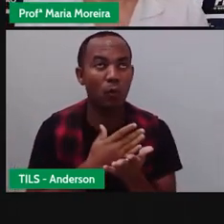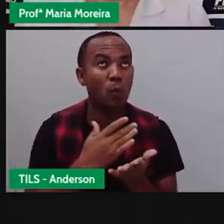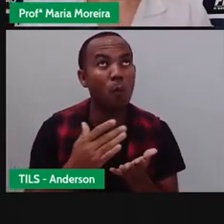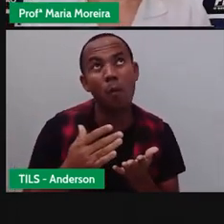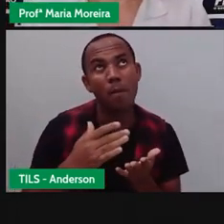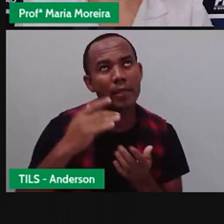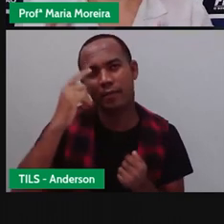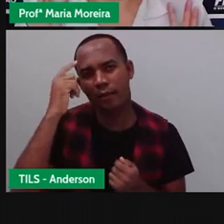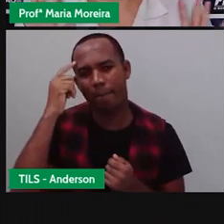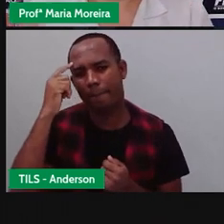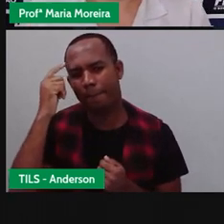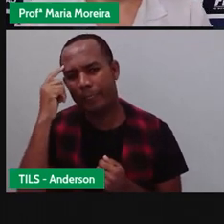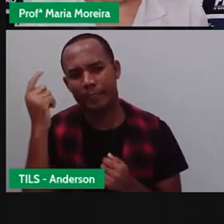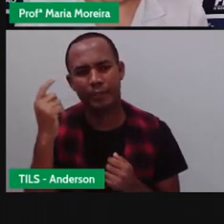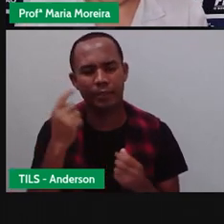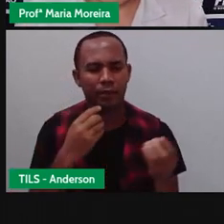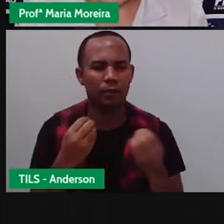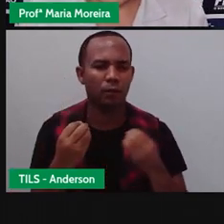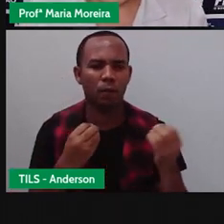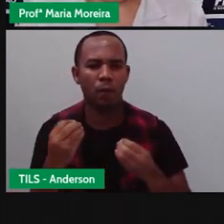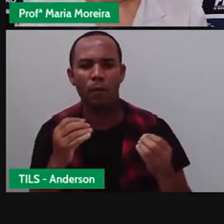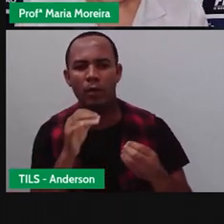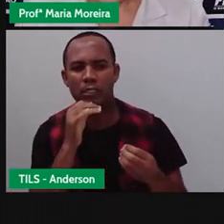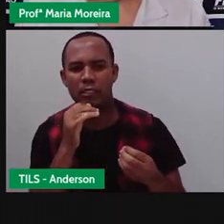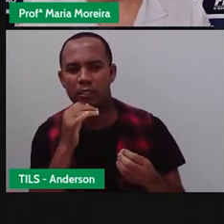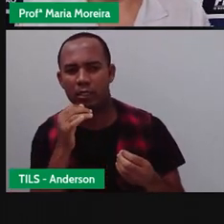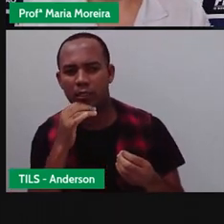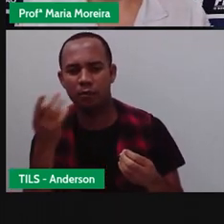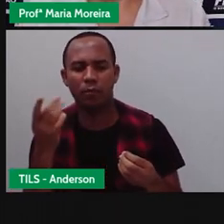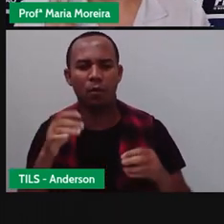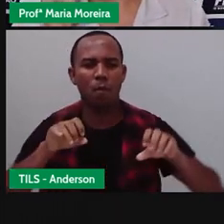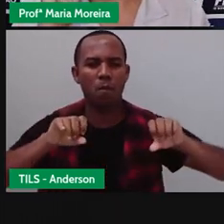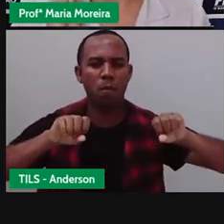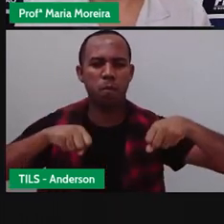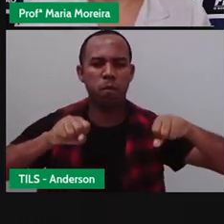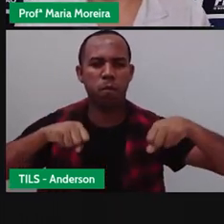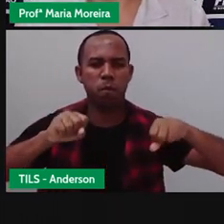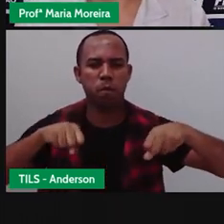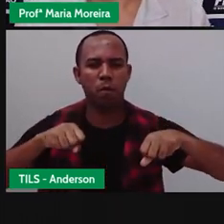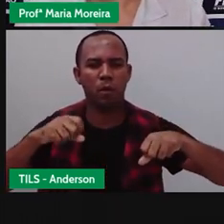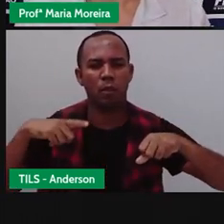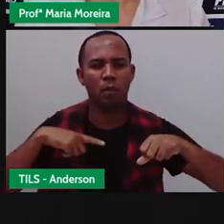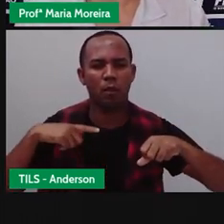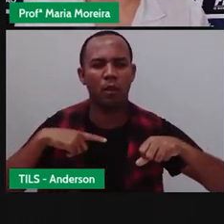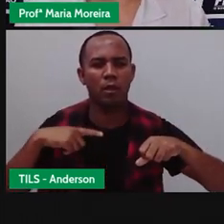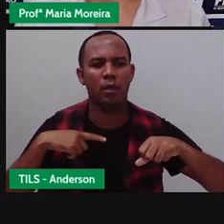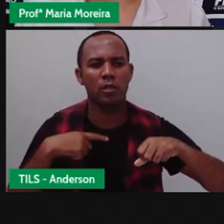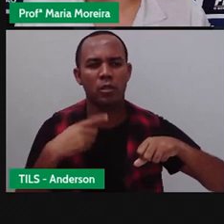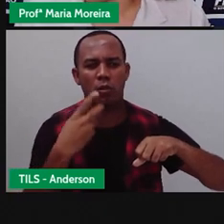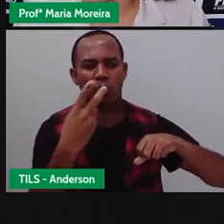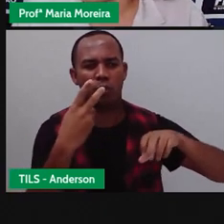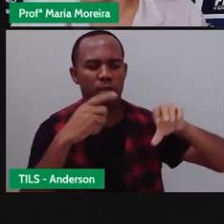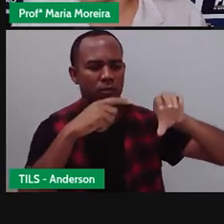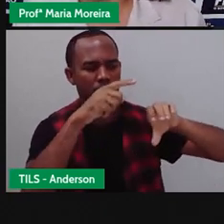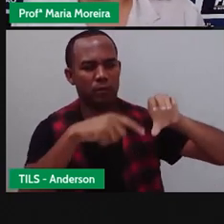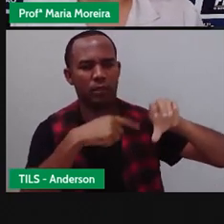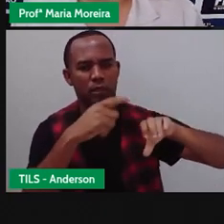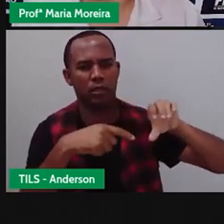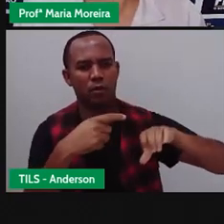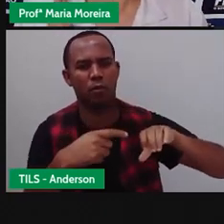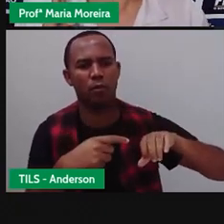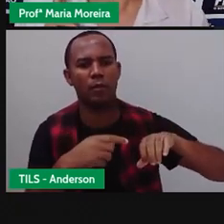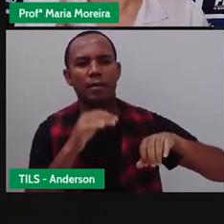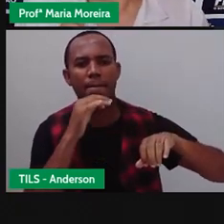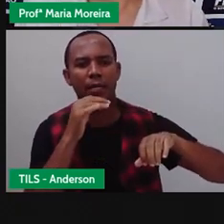pensar em situações, problemas, certo? A moto, ela tem quantos pneus? Dois. Leva quantos